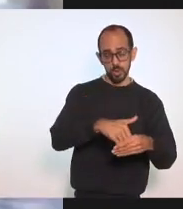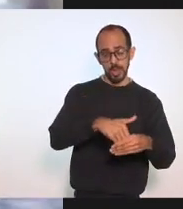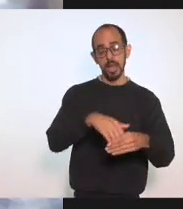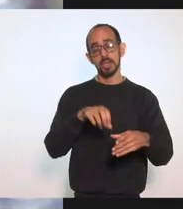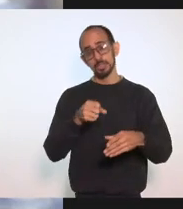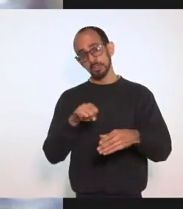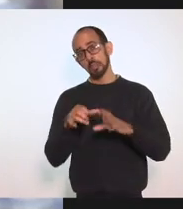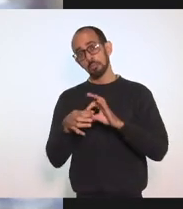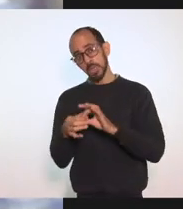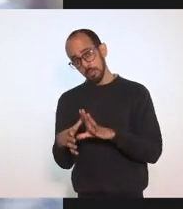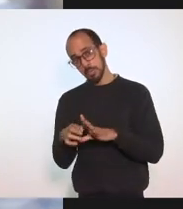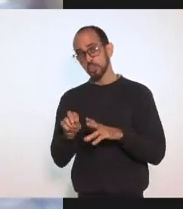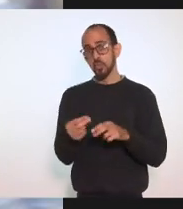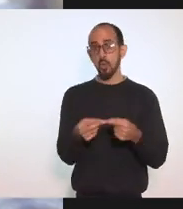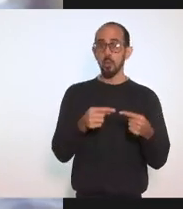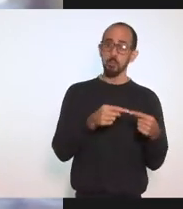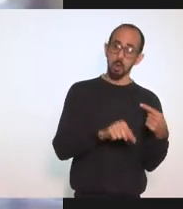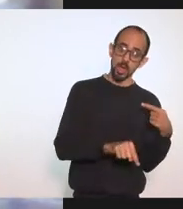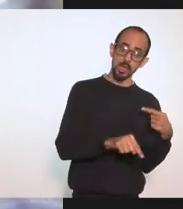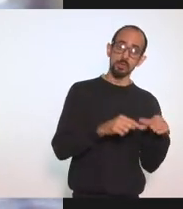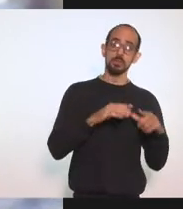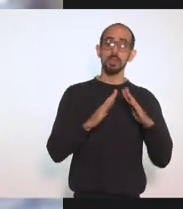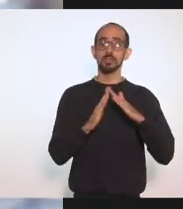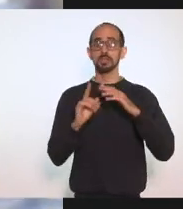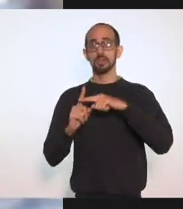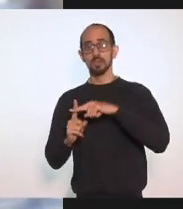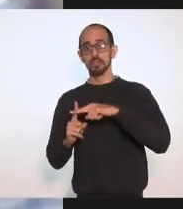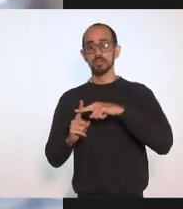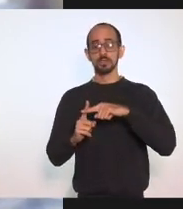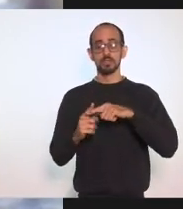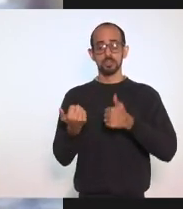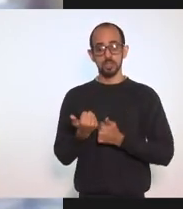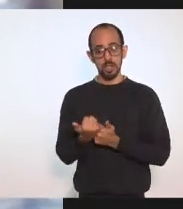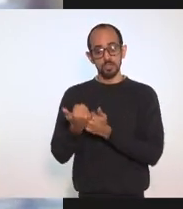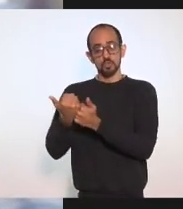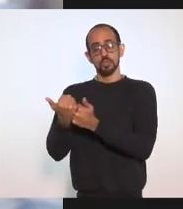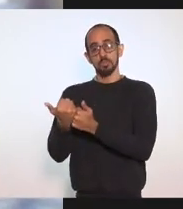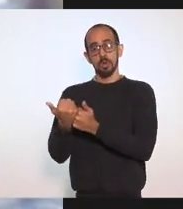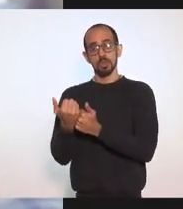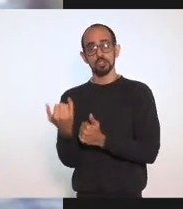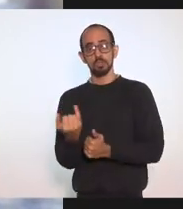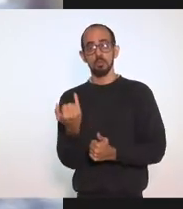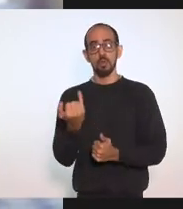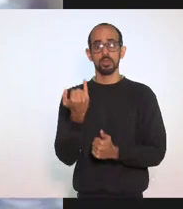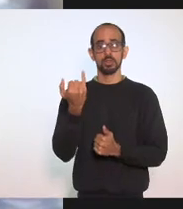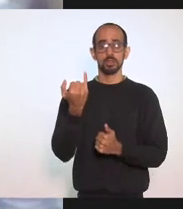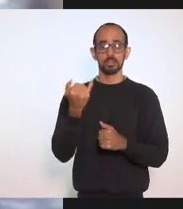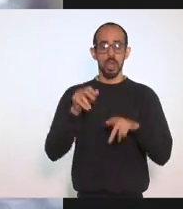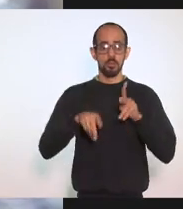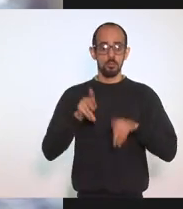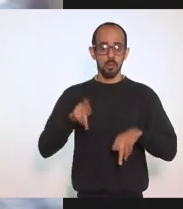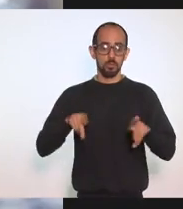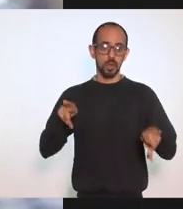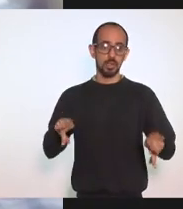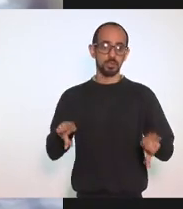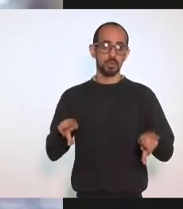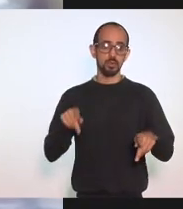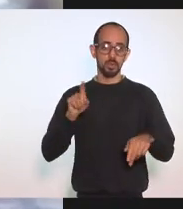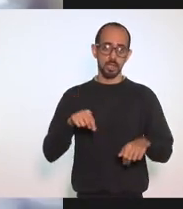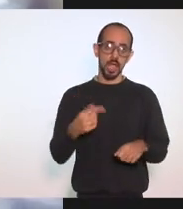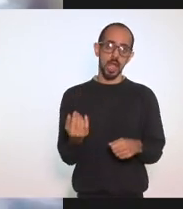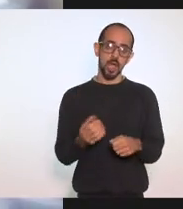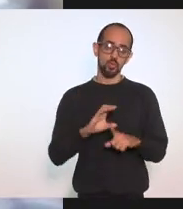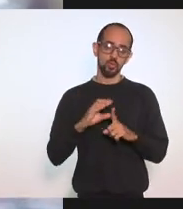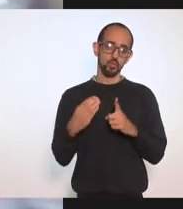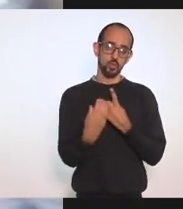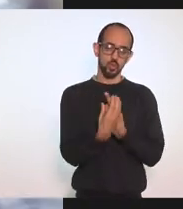Ou proibir As igrejas De oferecerem Esse suporte Tão importante A população Que são Os cultos